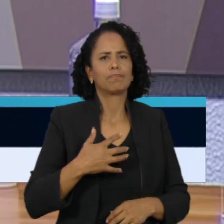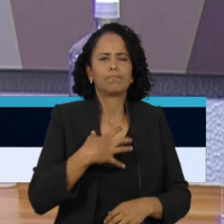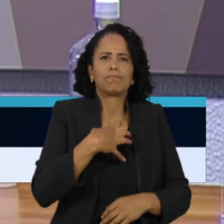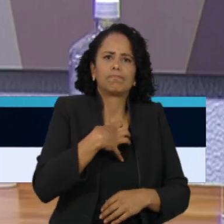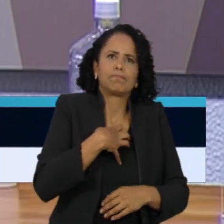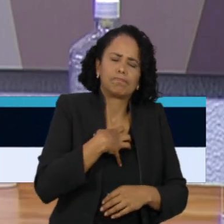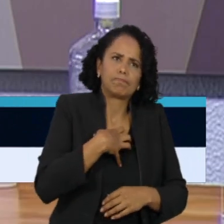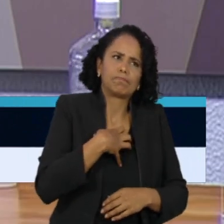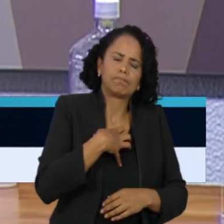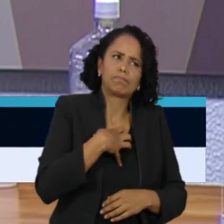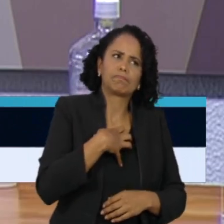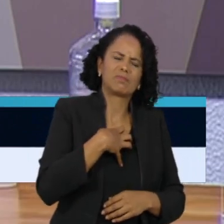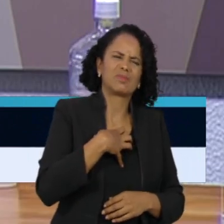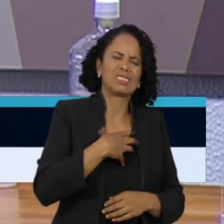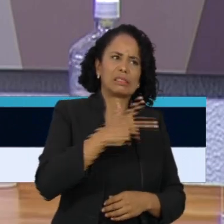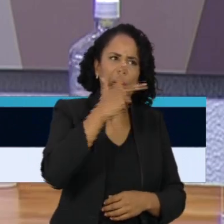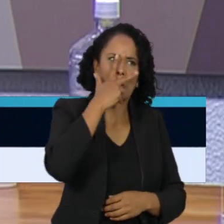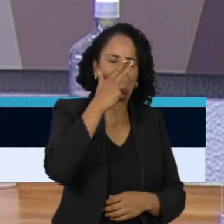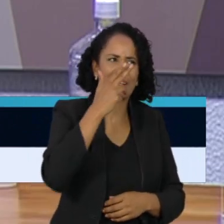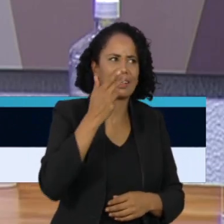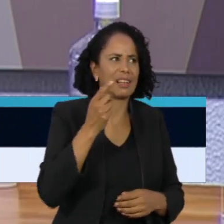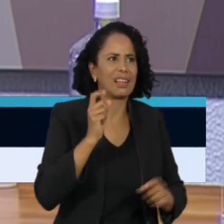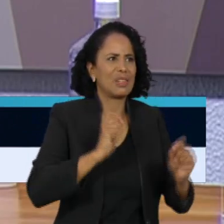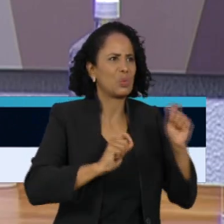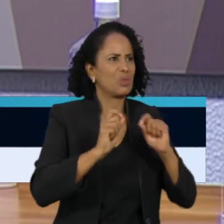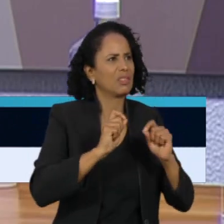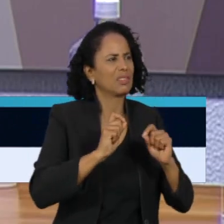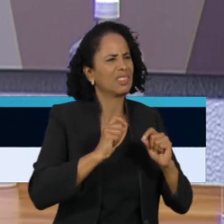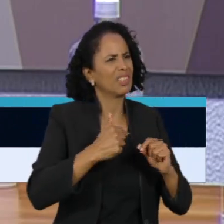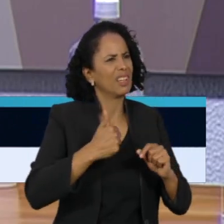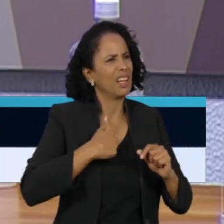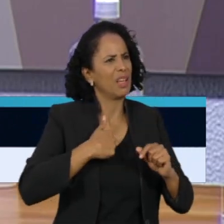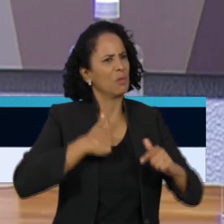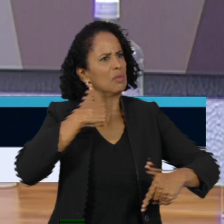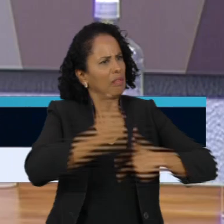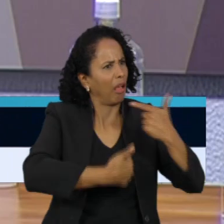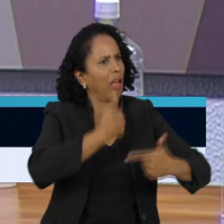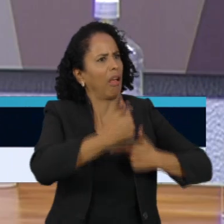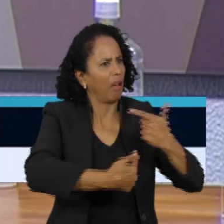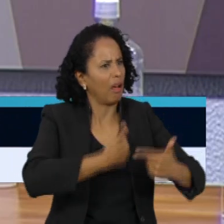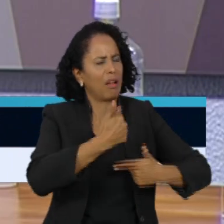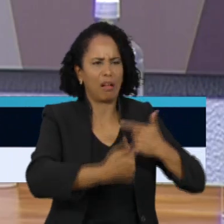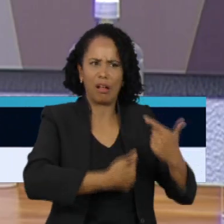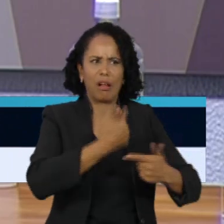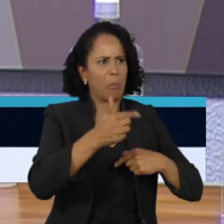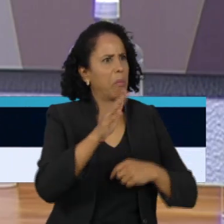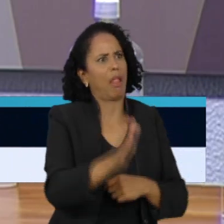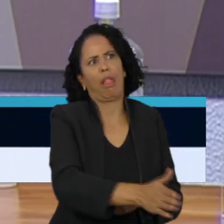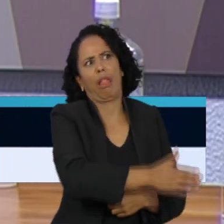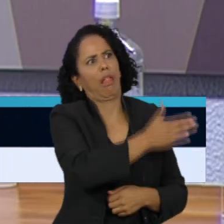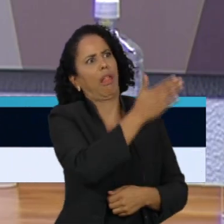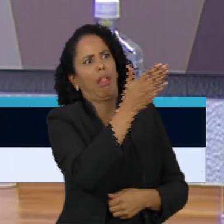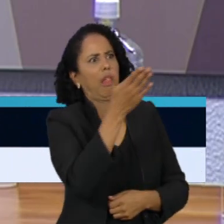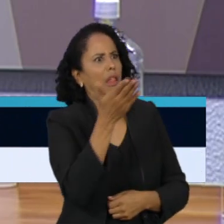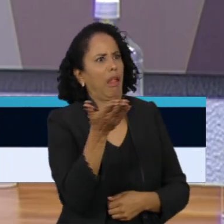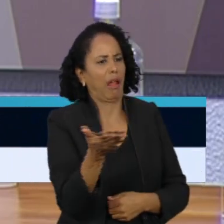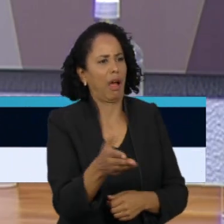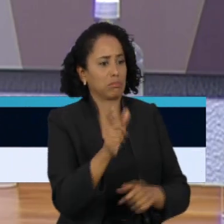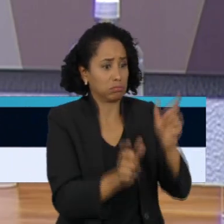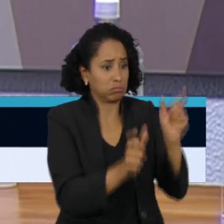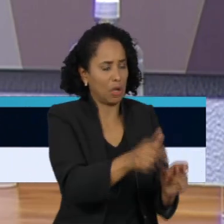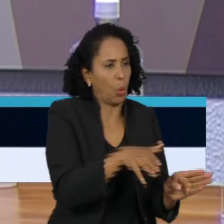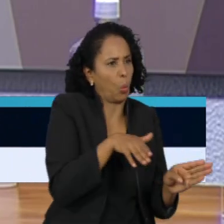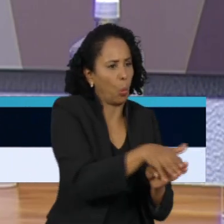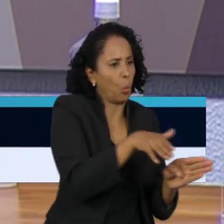isso me suscita a ideia de que eu preciso trabalhar mais, de que eu preciso informar melhor as pessoas, que eu não estou